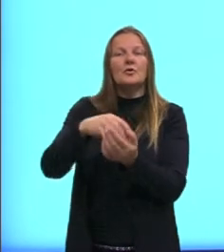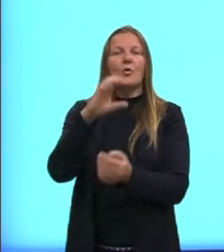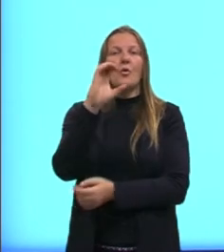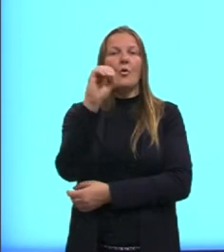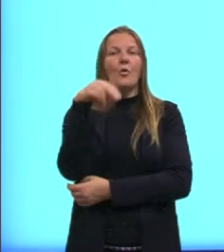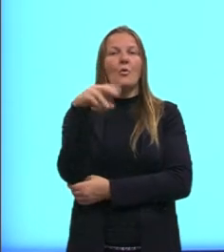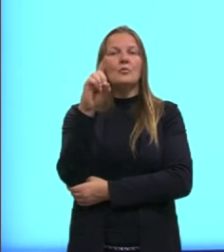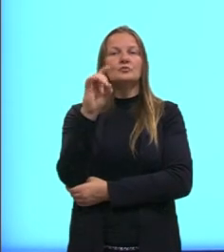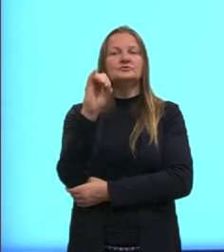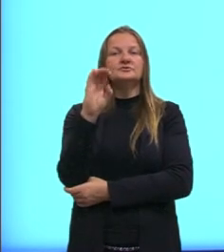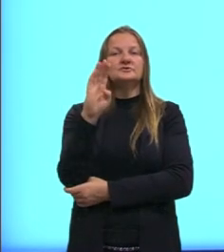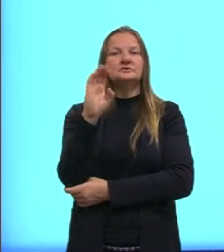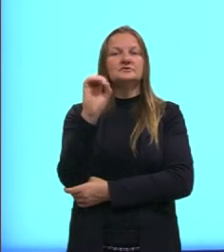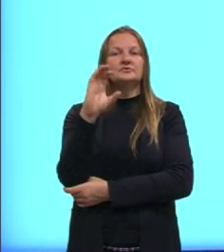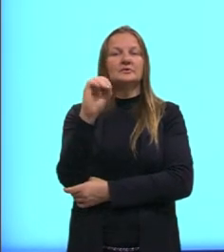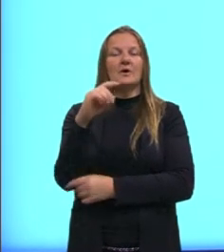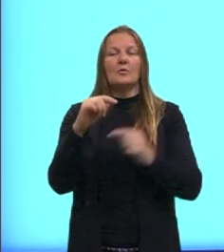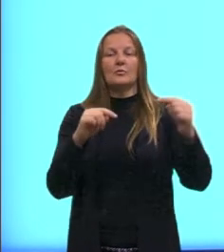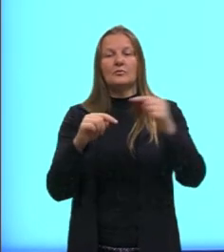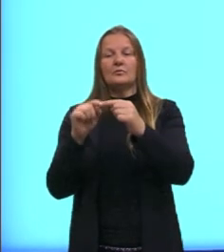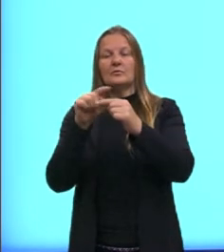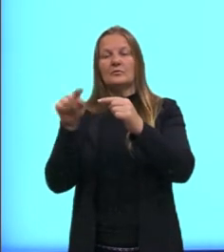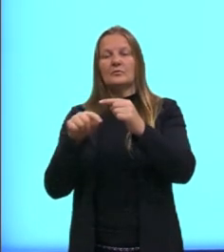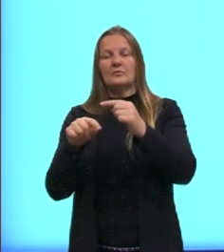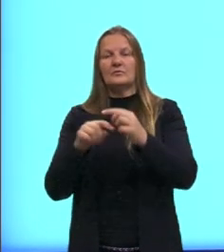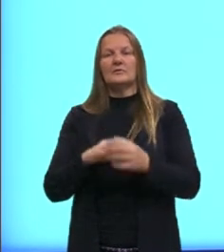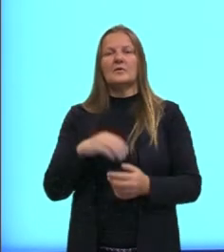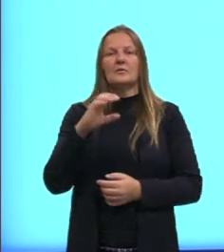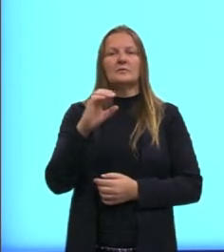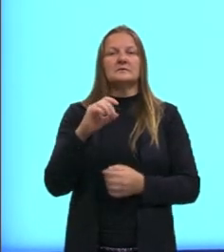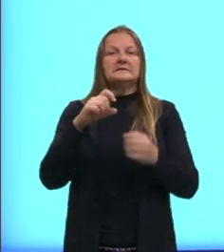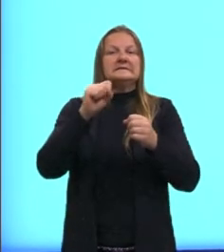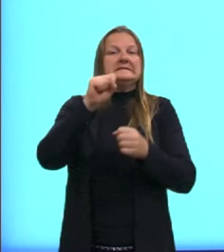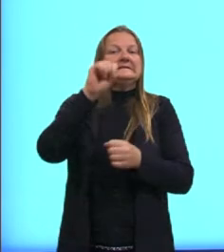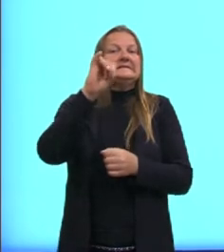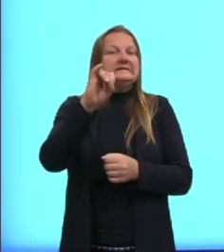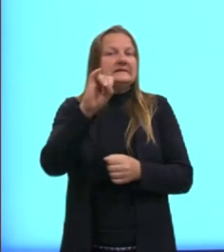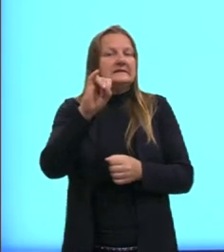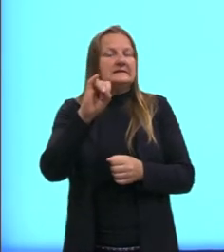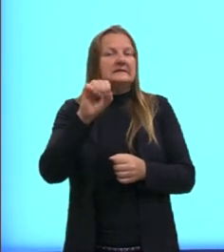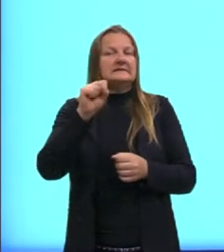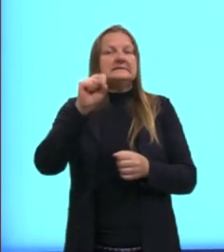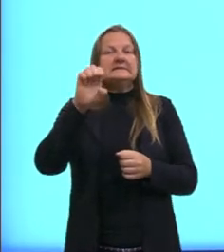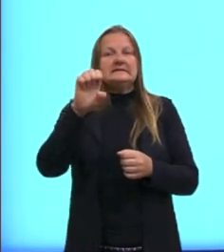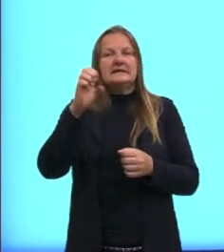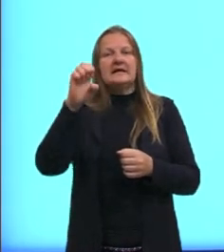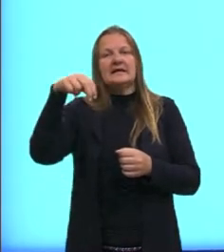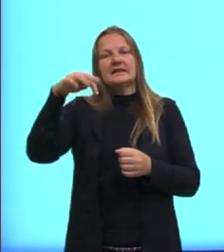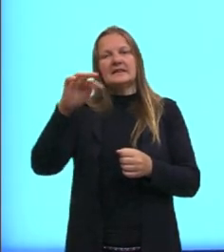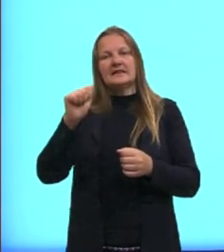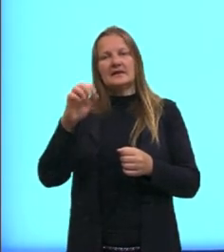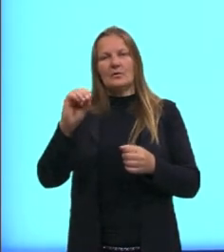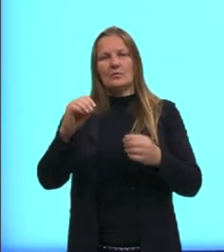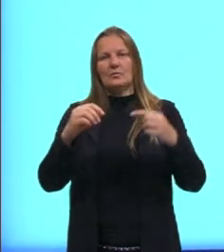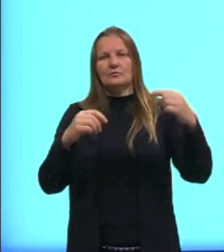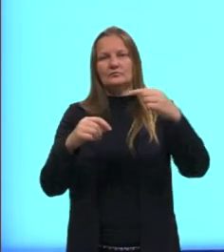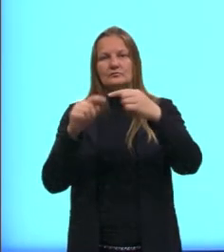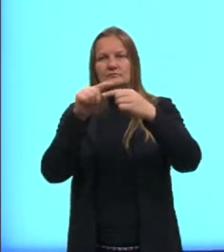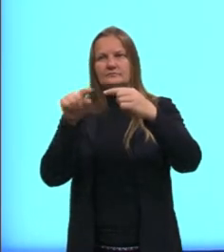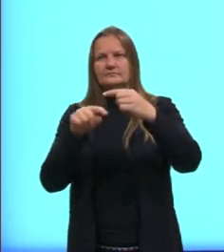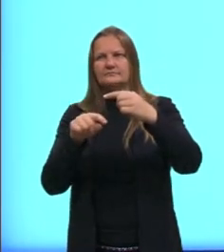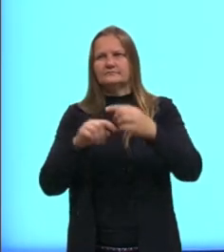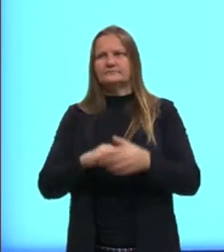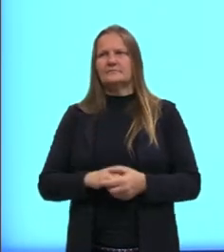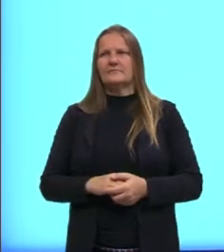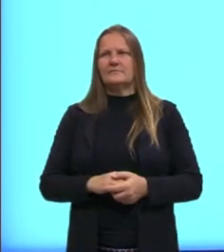e o bicondicional. O condicional é o C, então. Então, aqui o nosso caso. Se eu sou